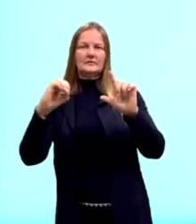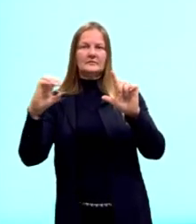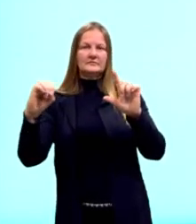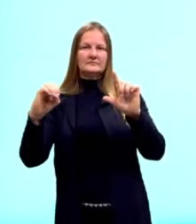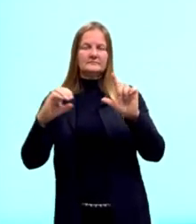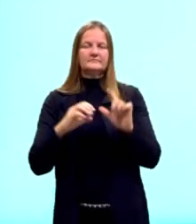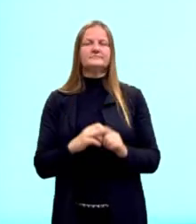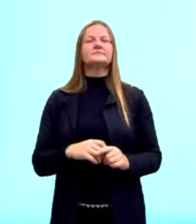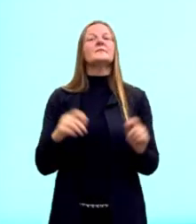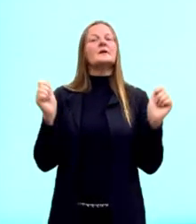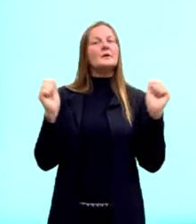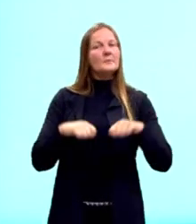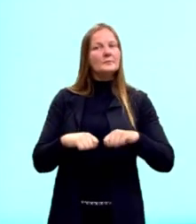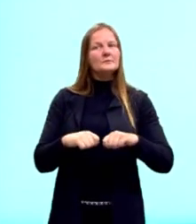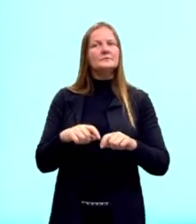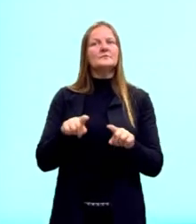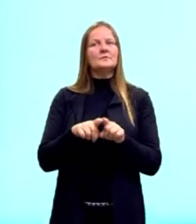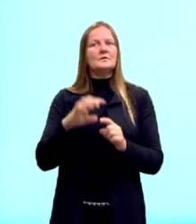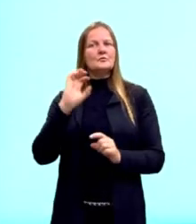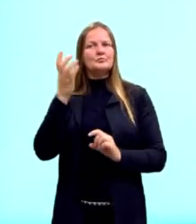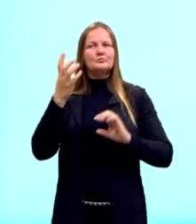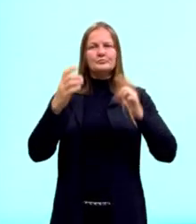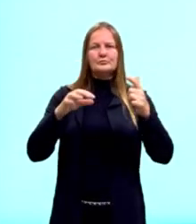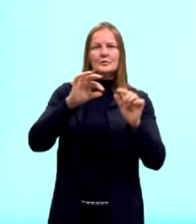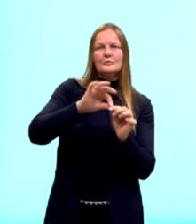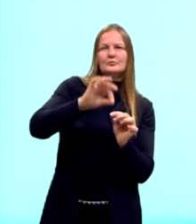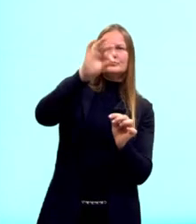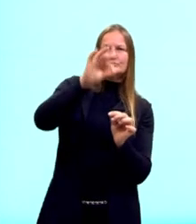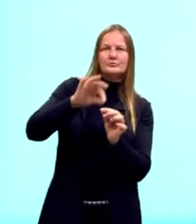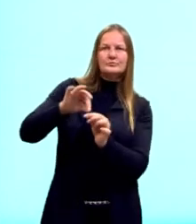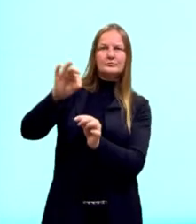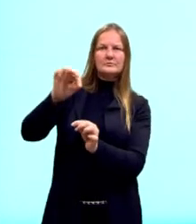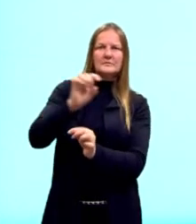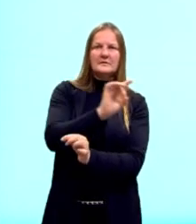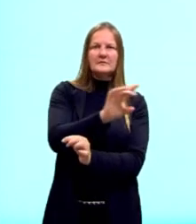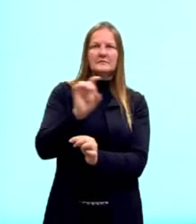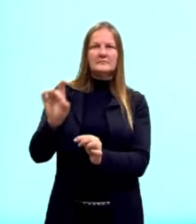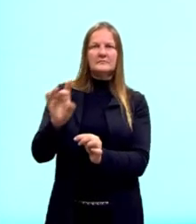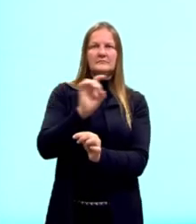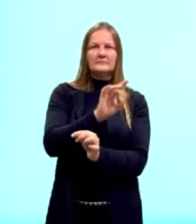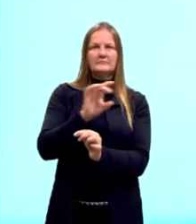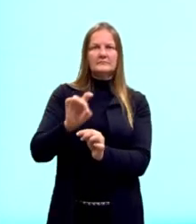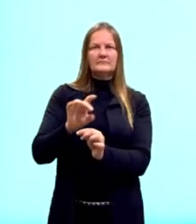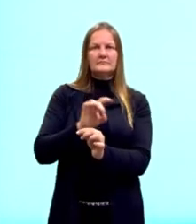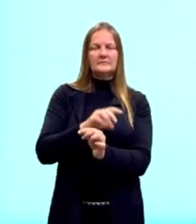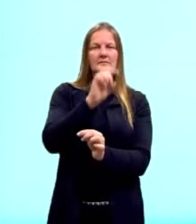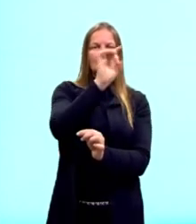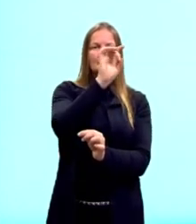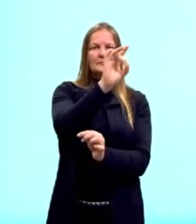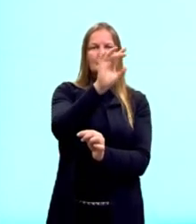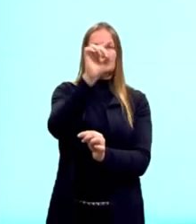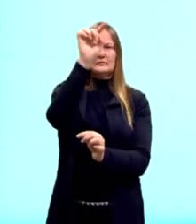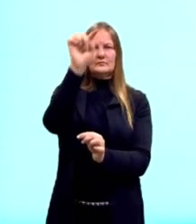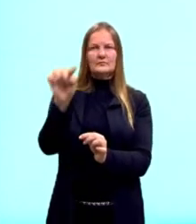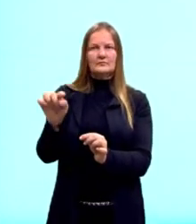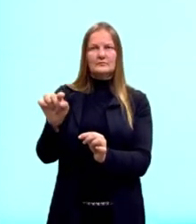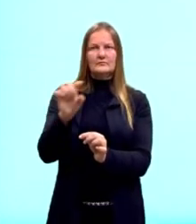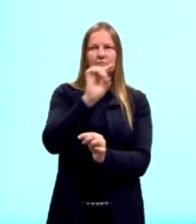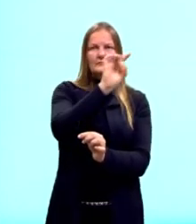E nós podemos determinar as alturas em cada um dos lados, né, dos três lados do triângulo.